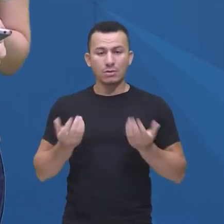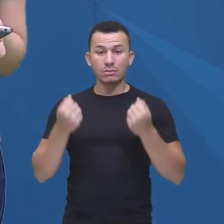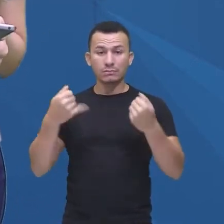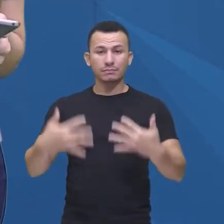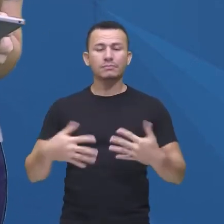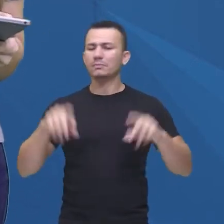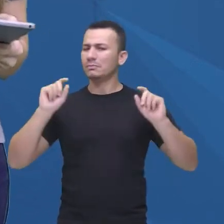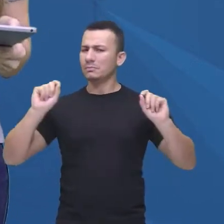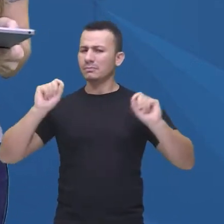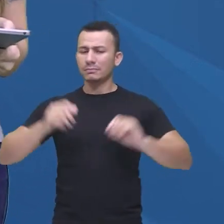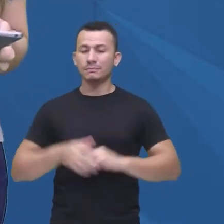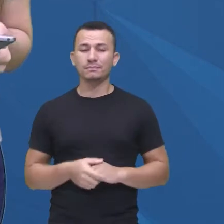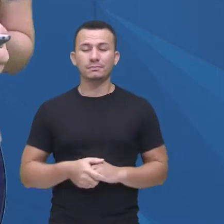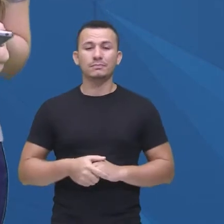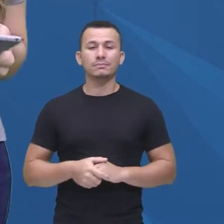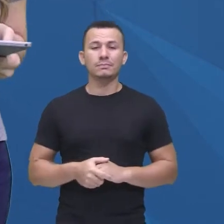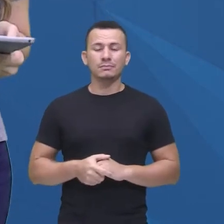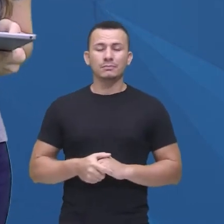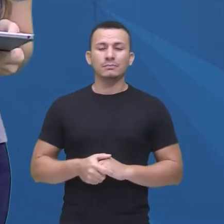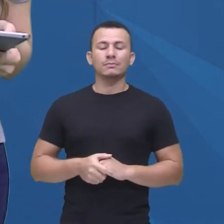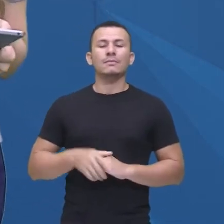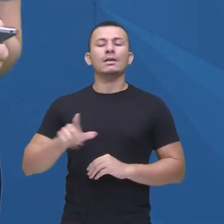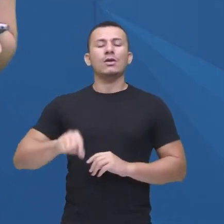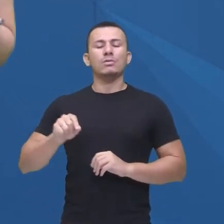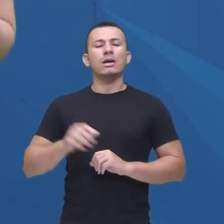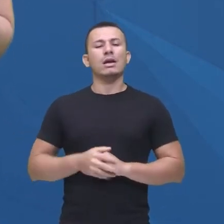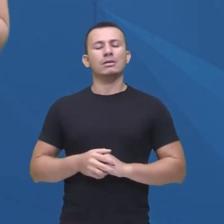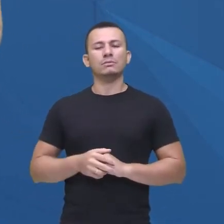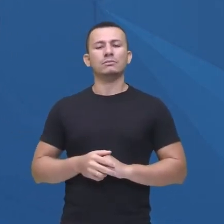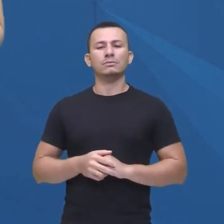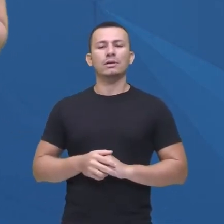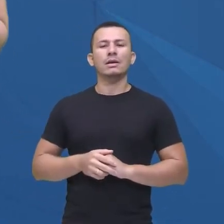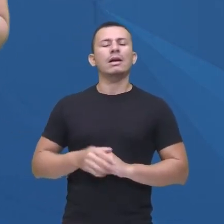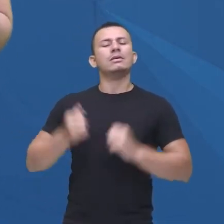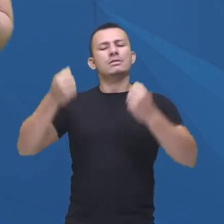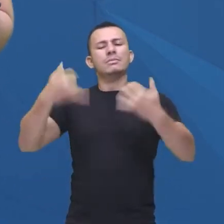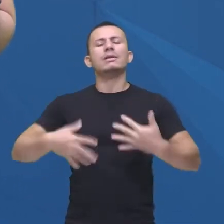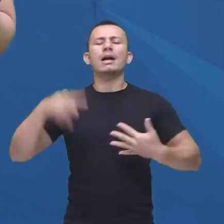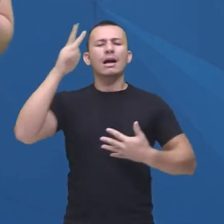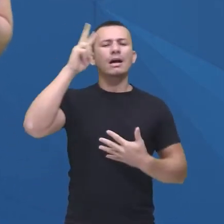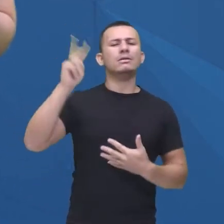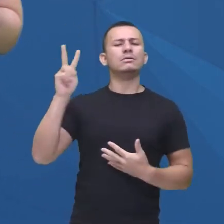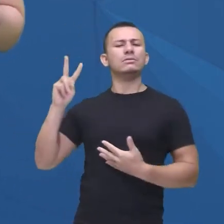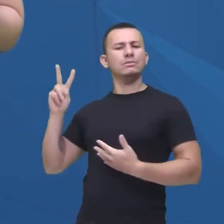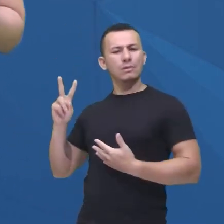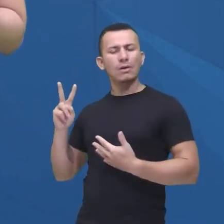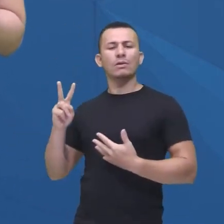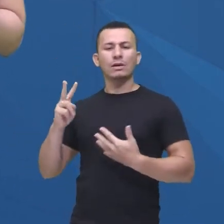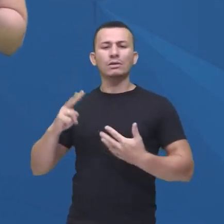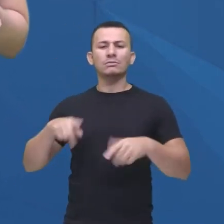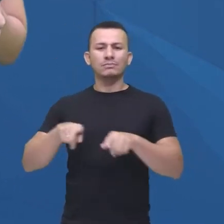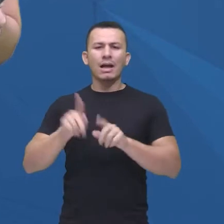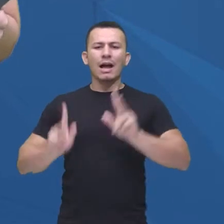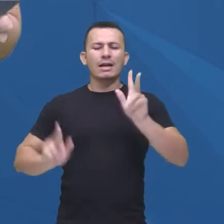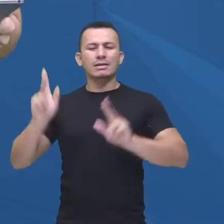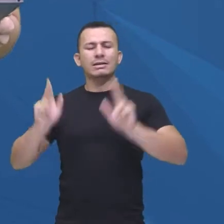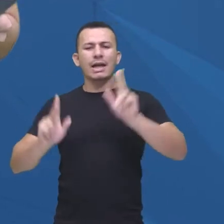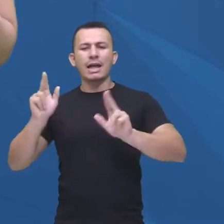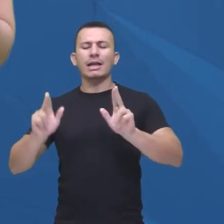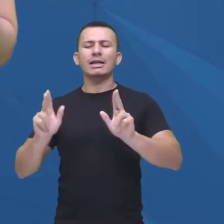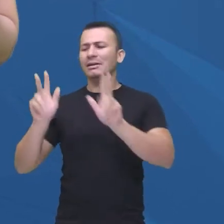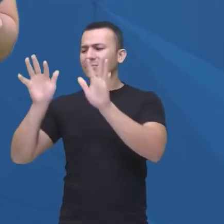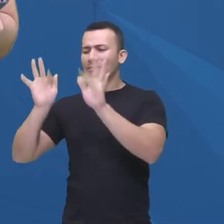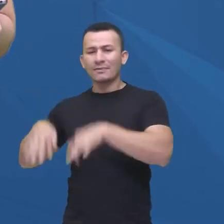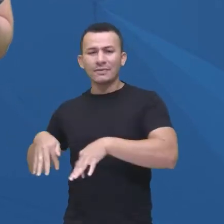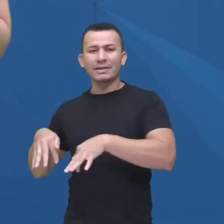é justamente fidelizar o seu público, né? Com as histórias, normalmente elas terminam e você,